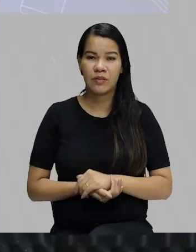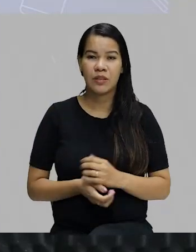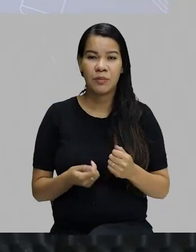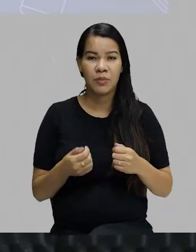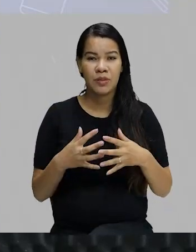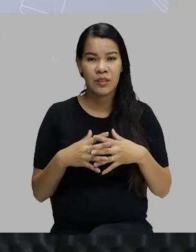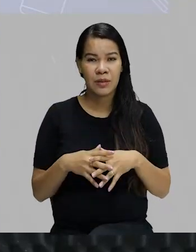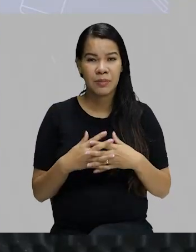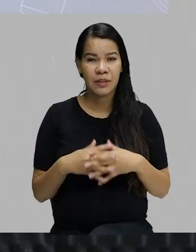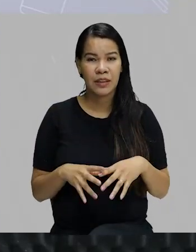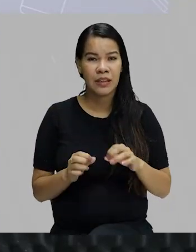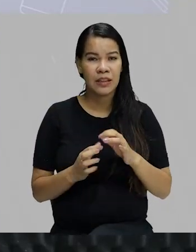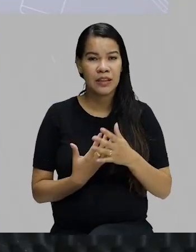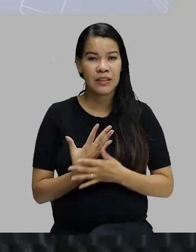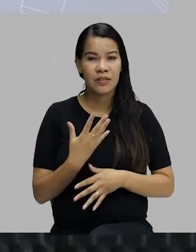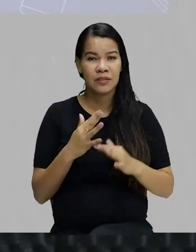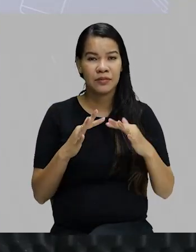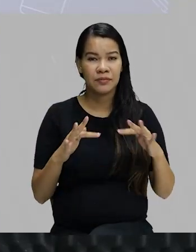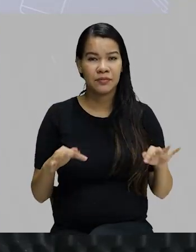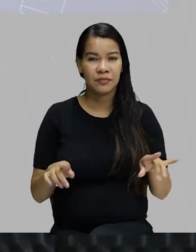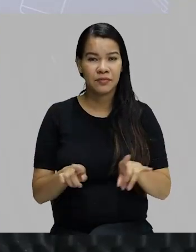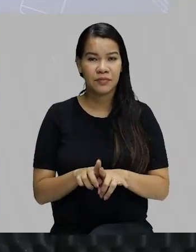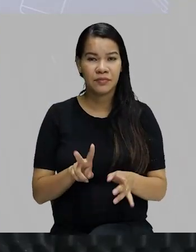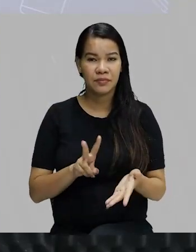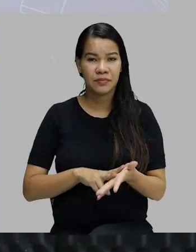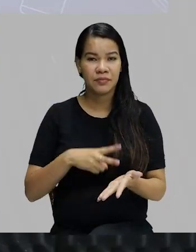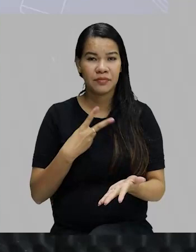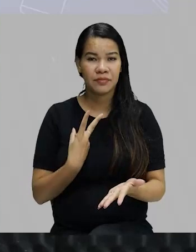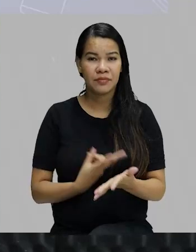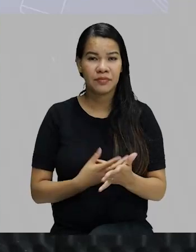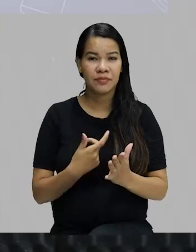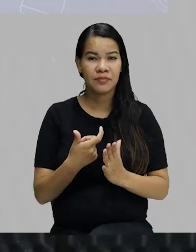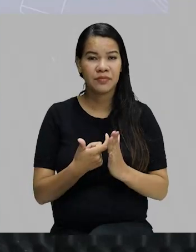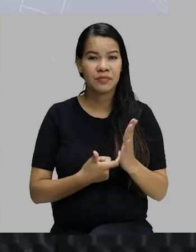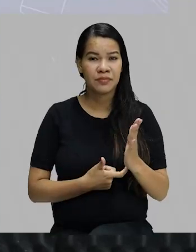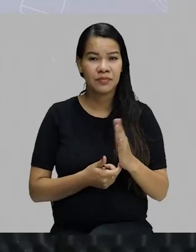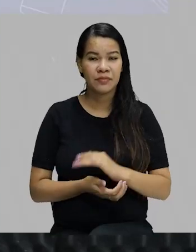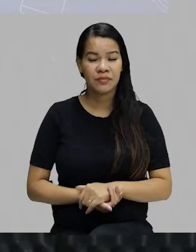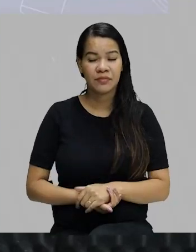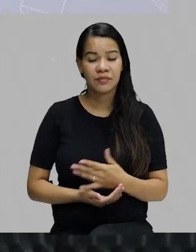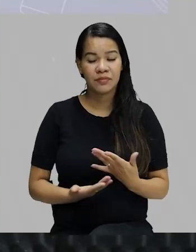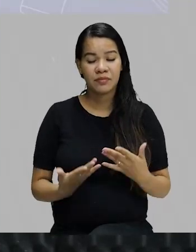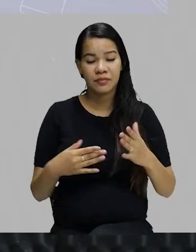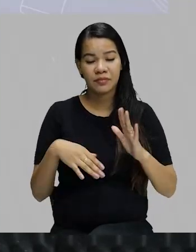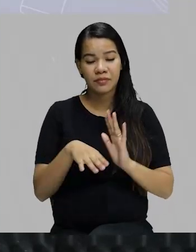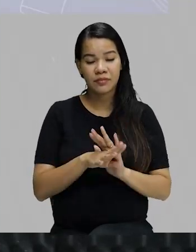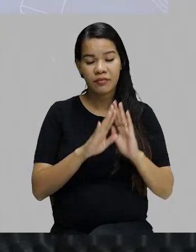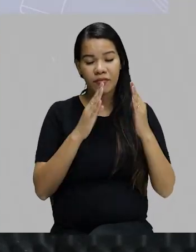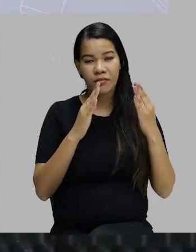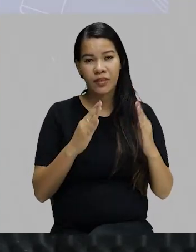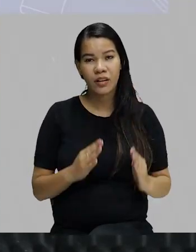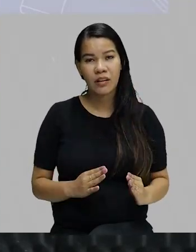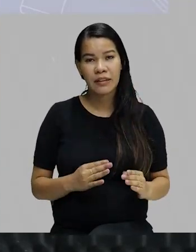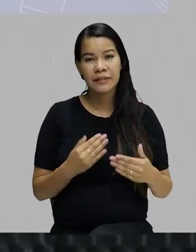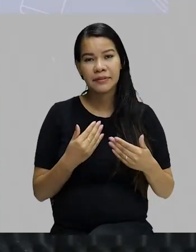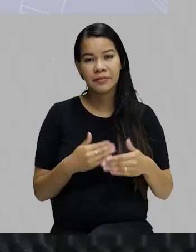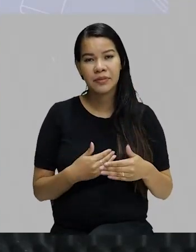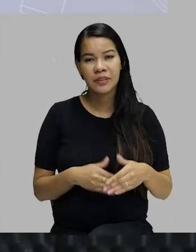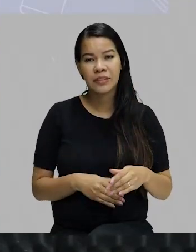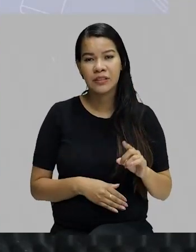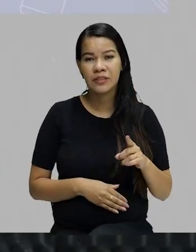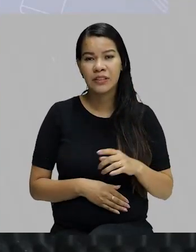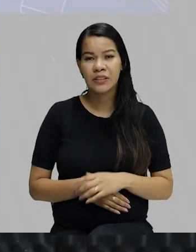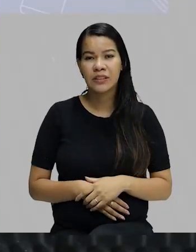você pode se atrapalhar na sua tradução de textos. E aí chegam as avaliações, as provas,